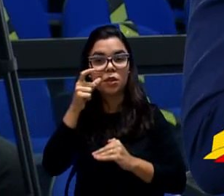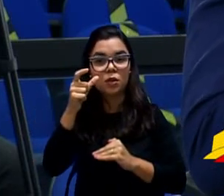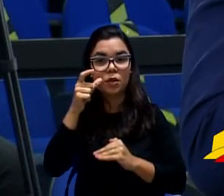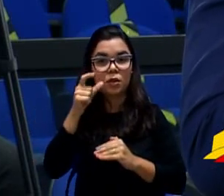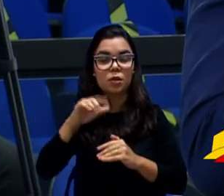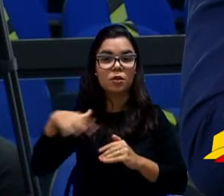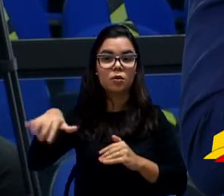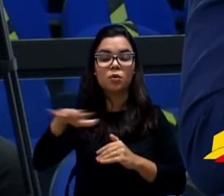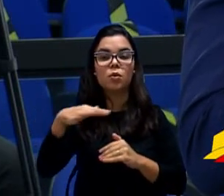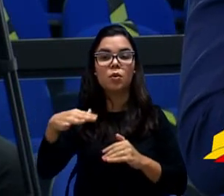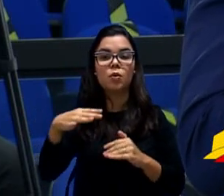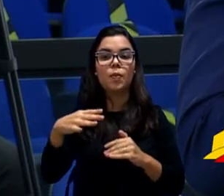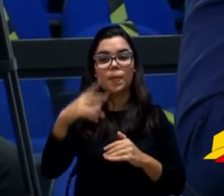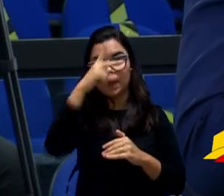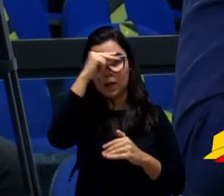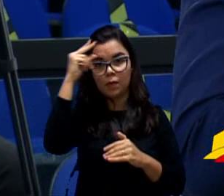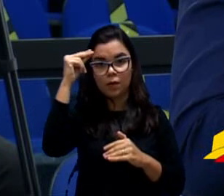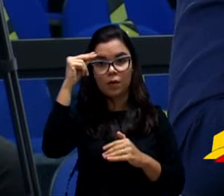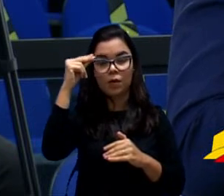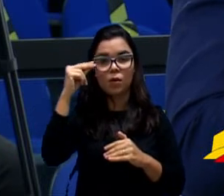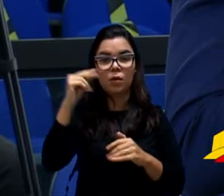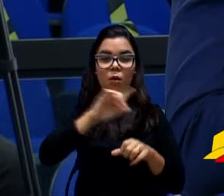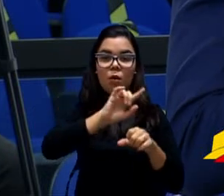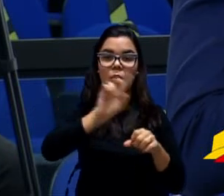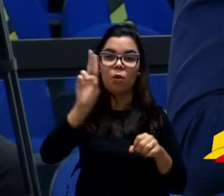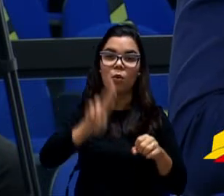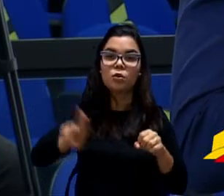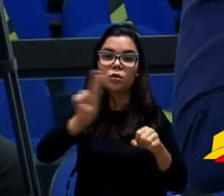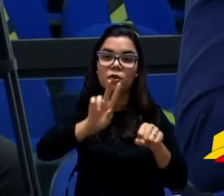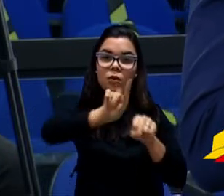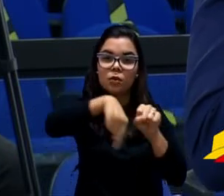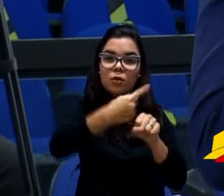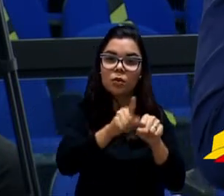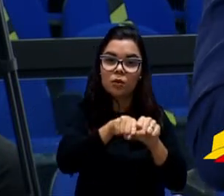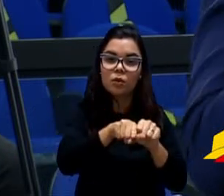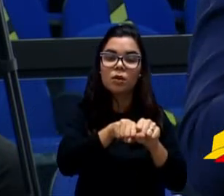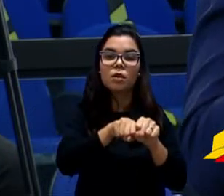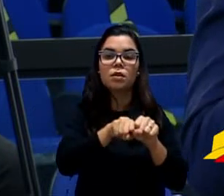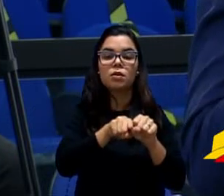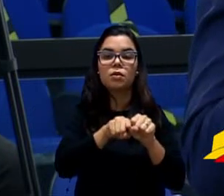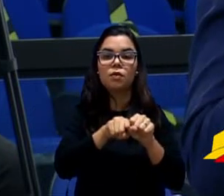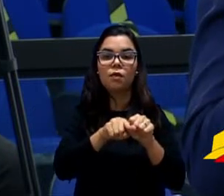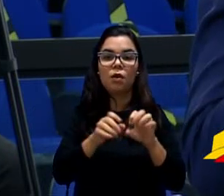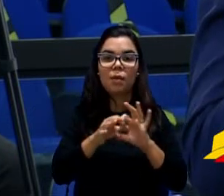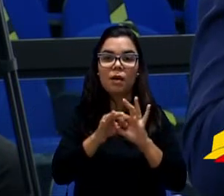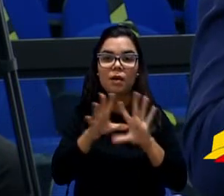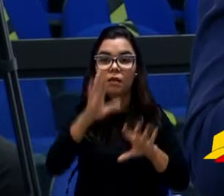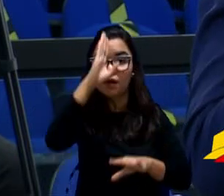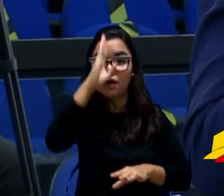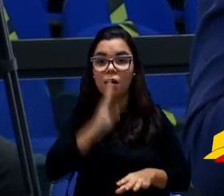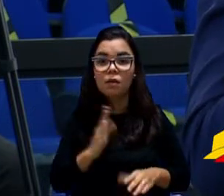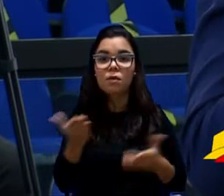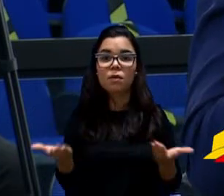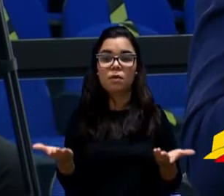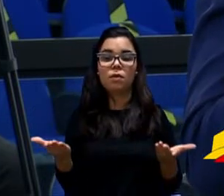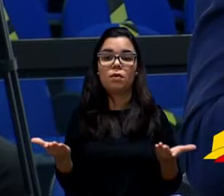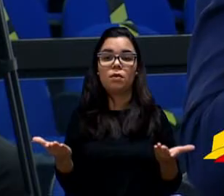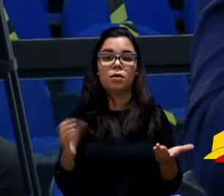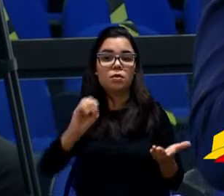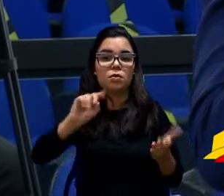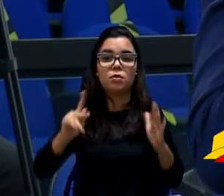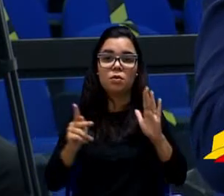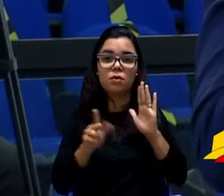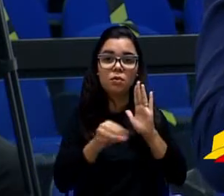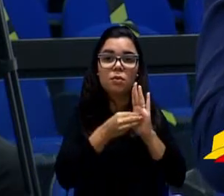objetivando a individualização dos idômetros de forma integralmente gratuita. É a Ementa só.